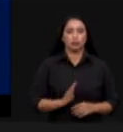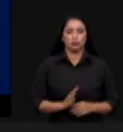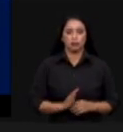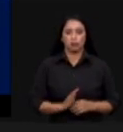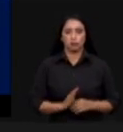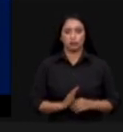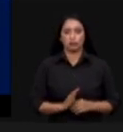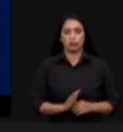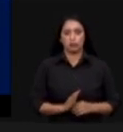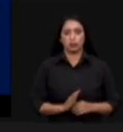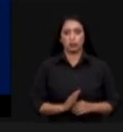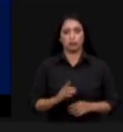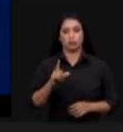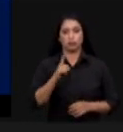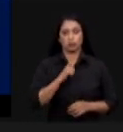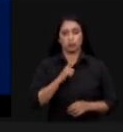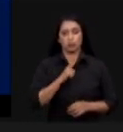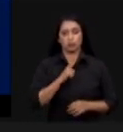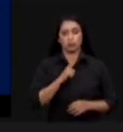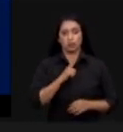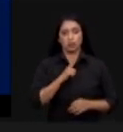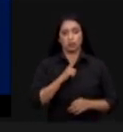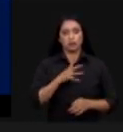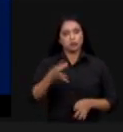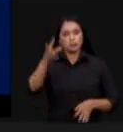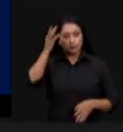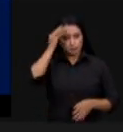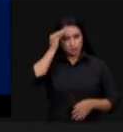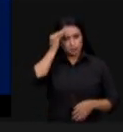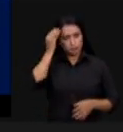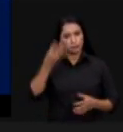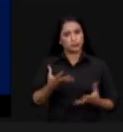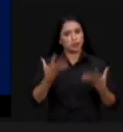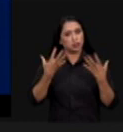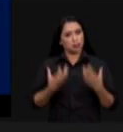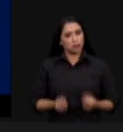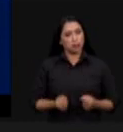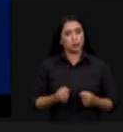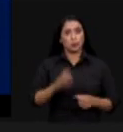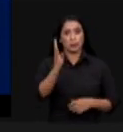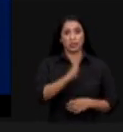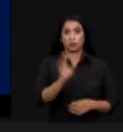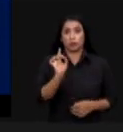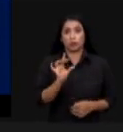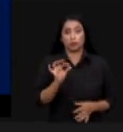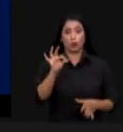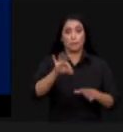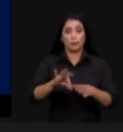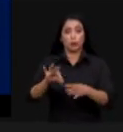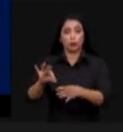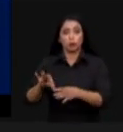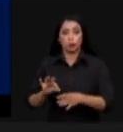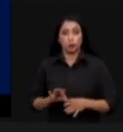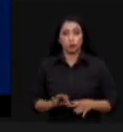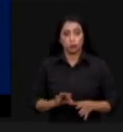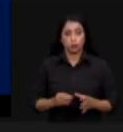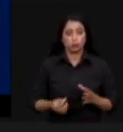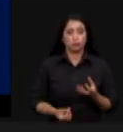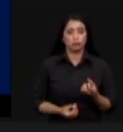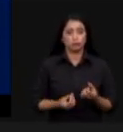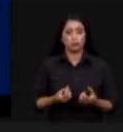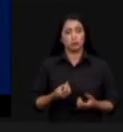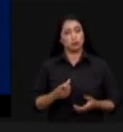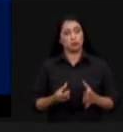de, finalmente, ser reconhecido que o Brasil é um país que não só produz em grande quantidade de alimentos, mas também é um país